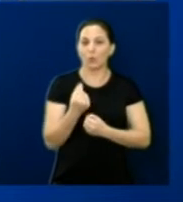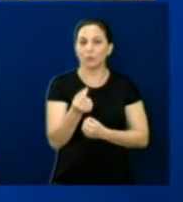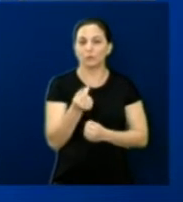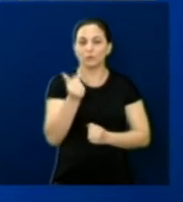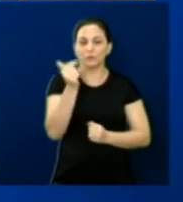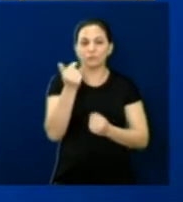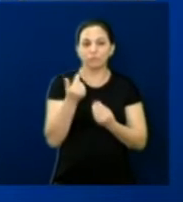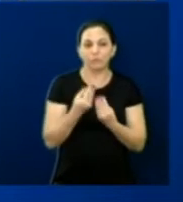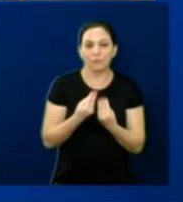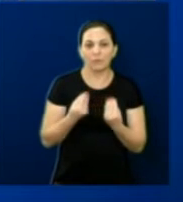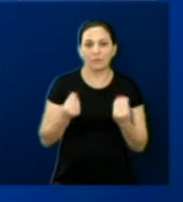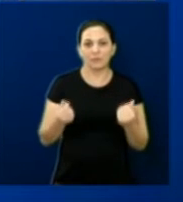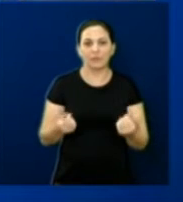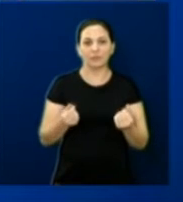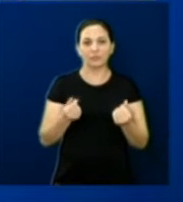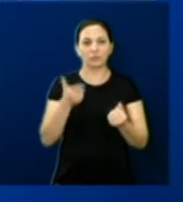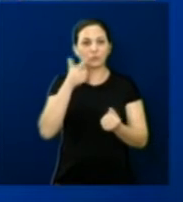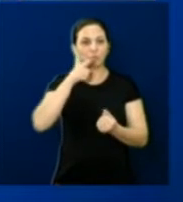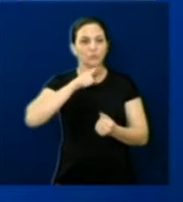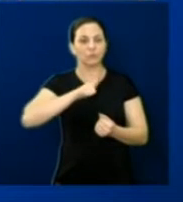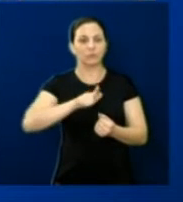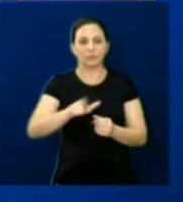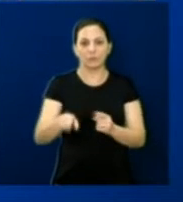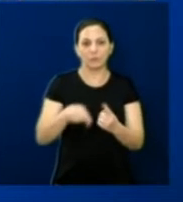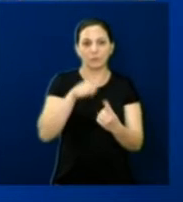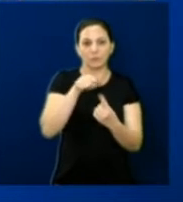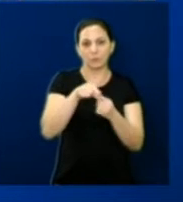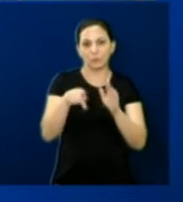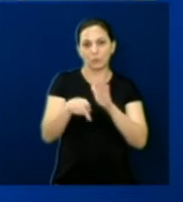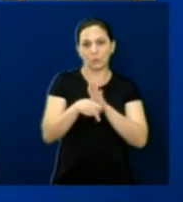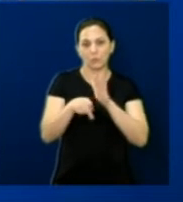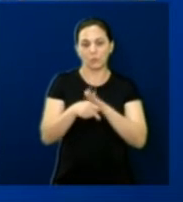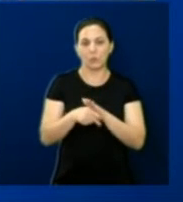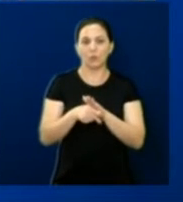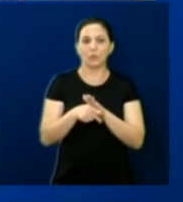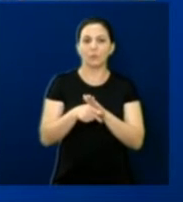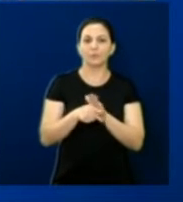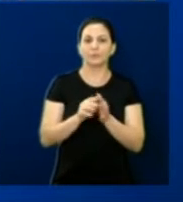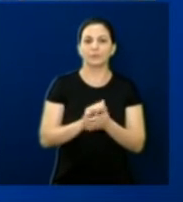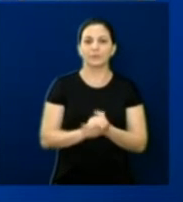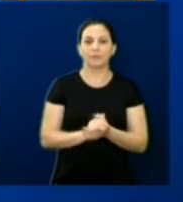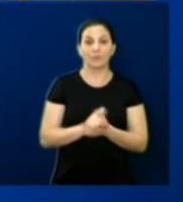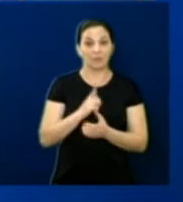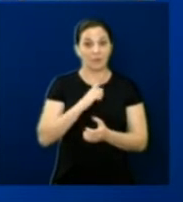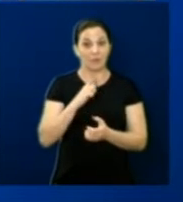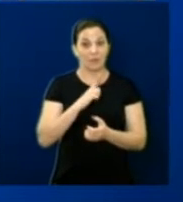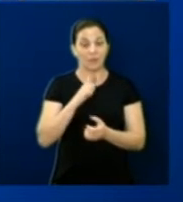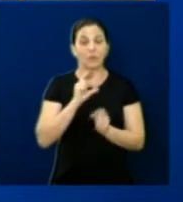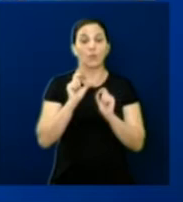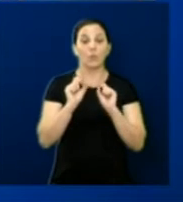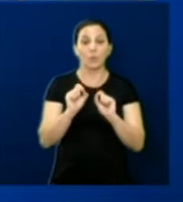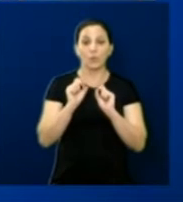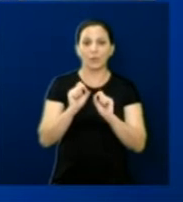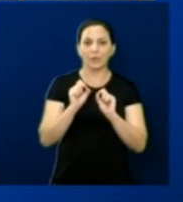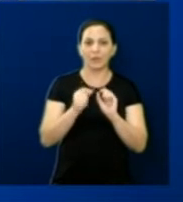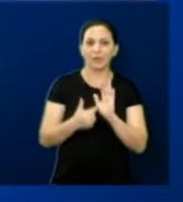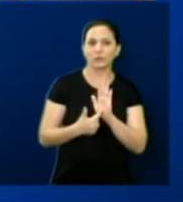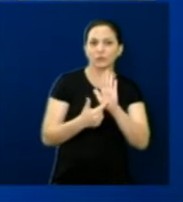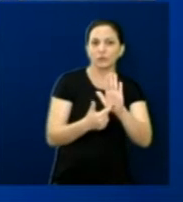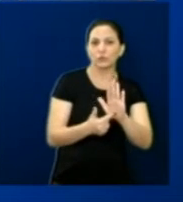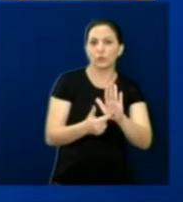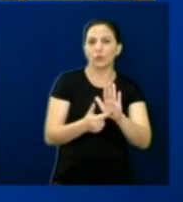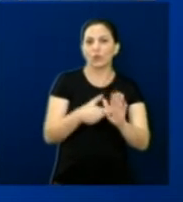eficiência ou em termos de obtenção de suas finalidades, a sua eficácia. Tendo isso em vista, resolvemos indicar ao